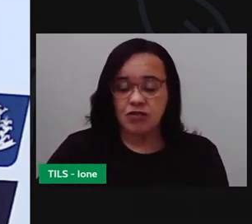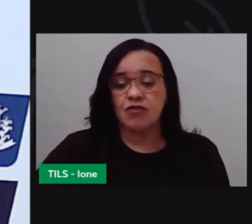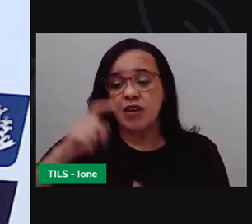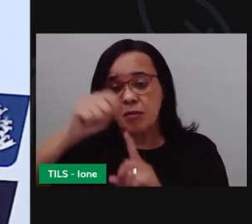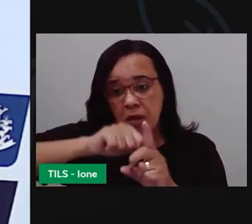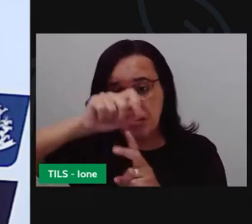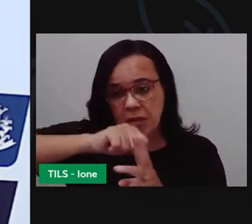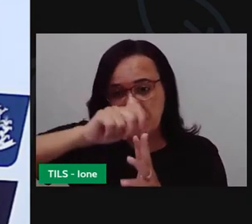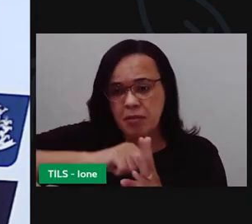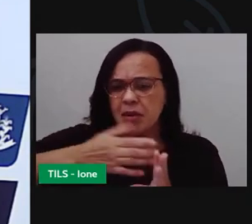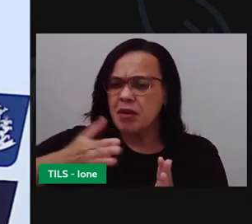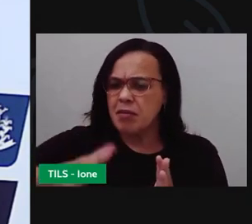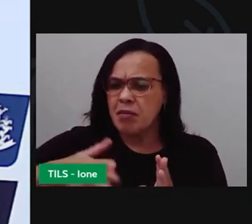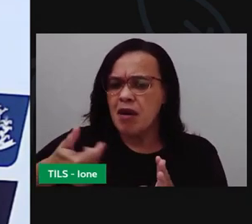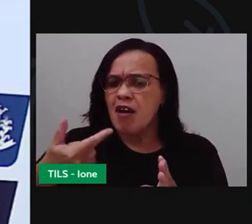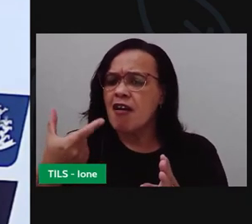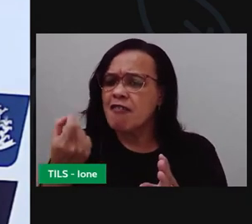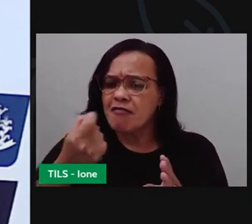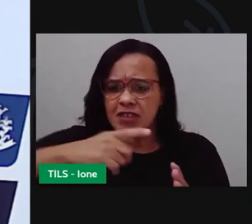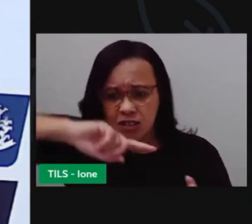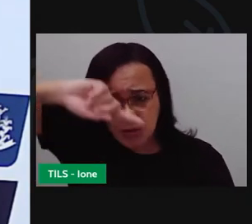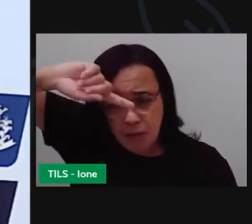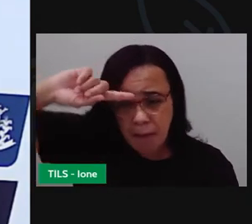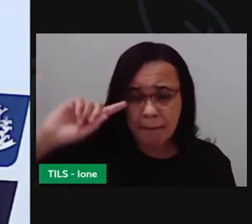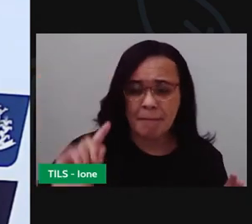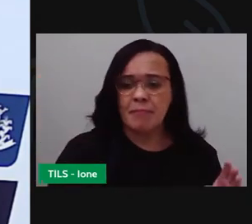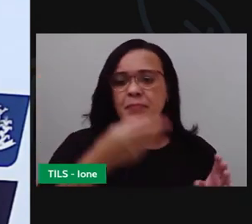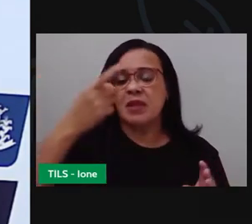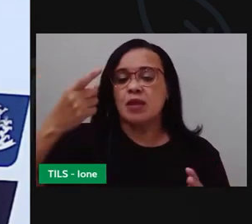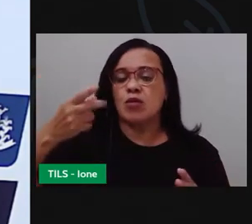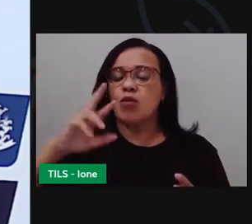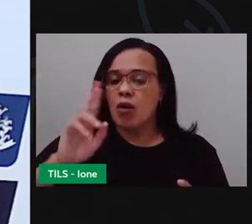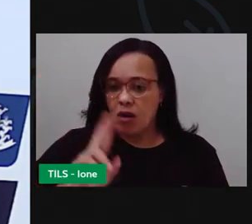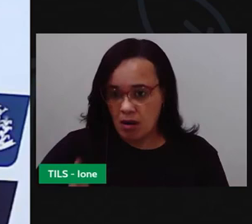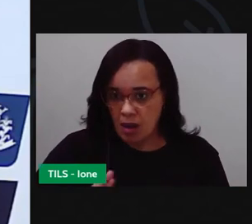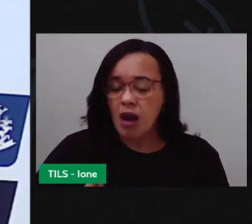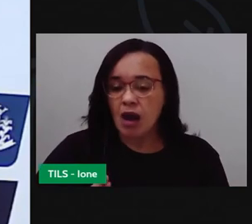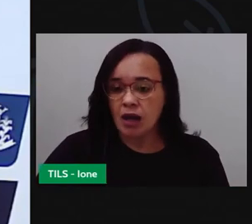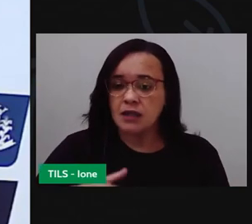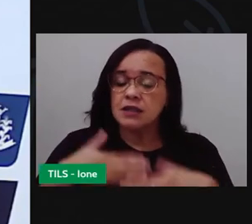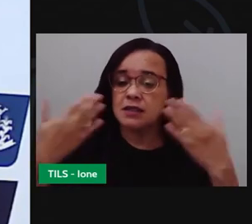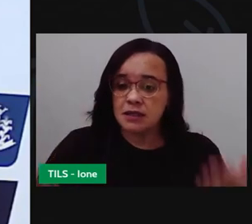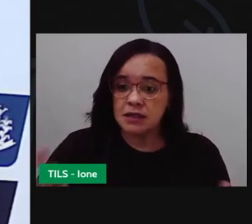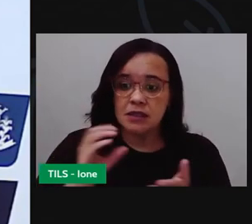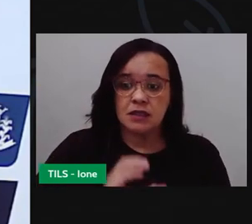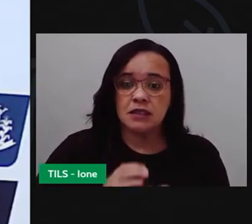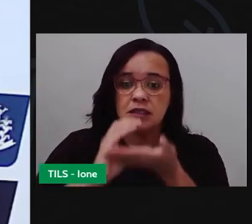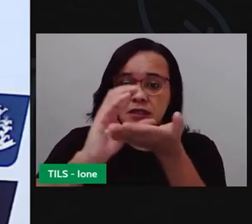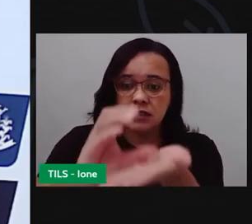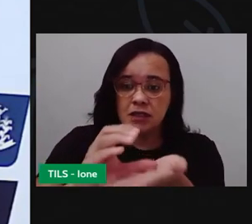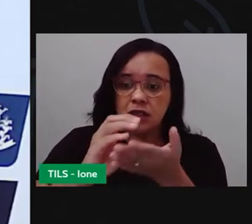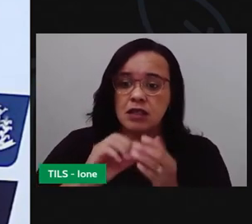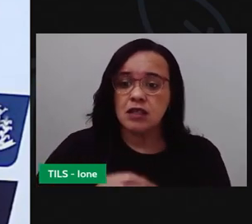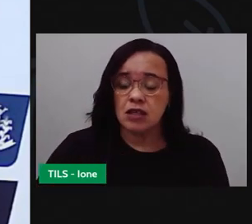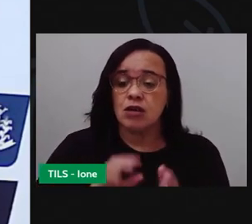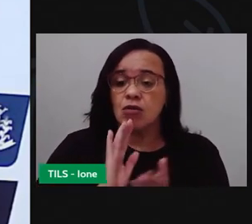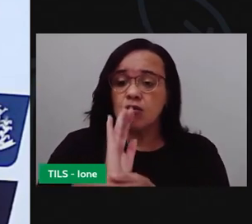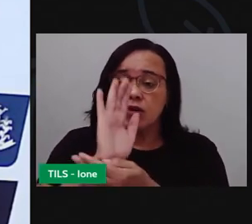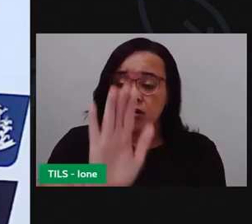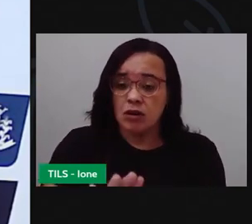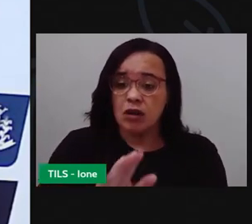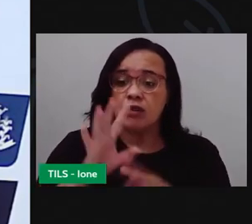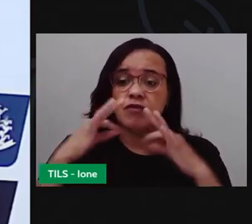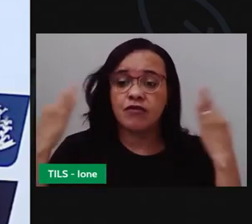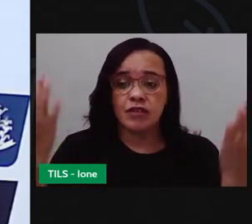de reais. Então, é fonte de renda para diversas famílias da nossa região, da nossa